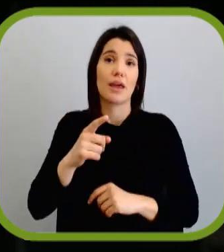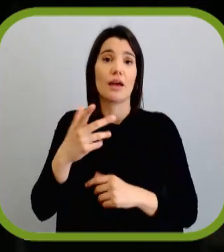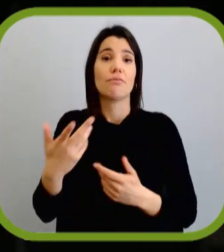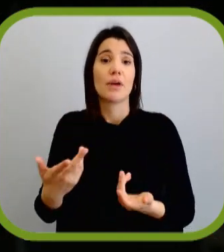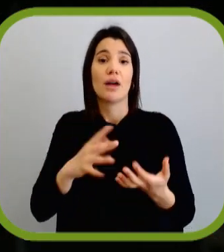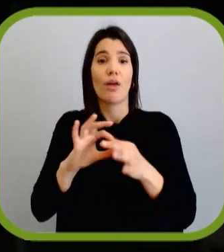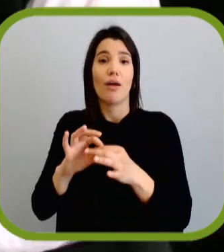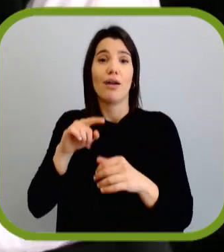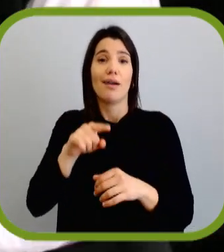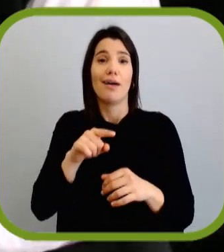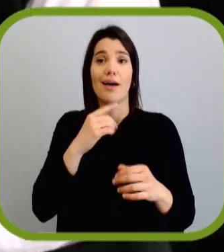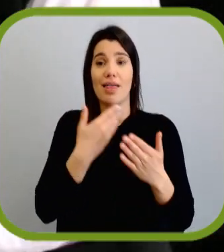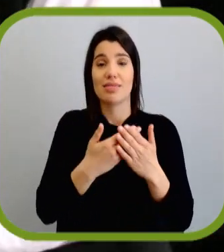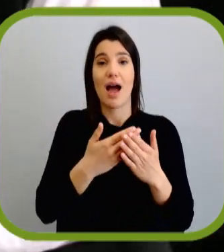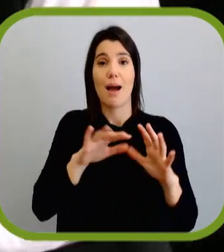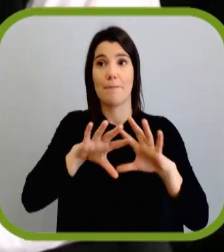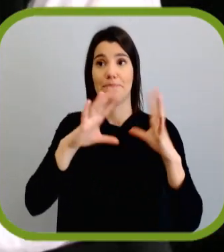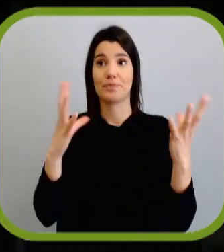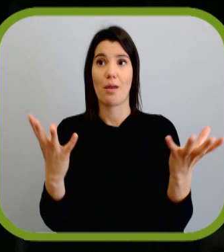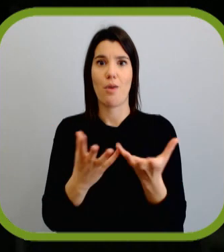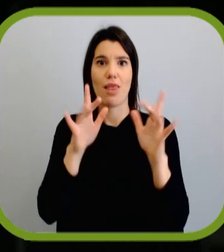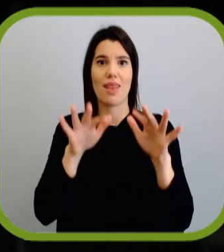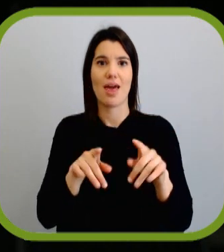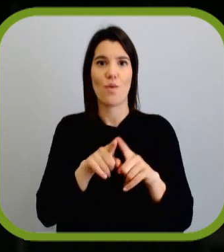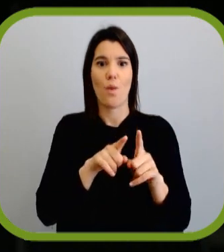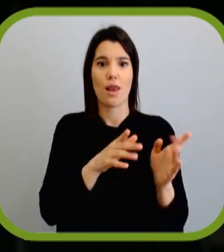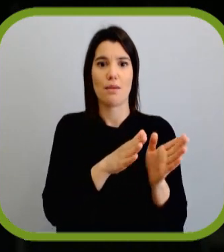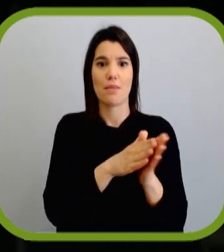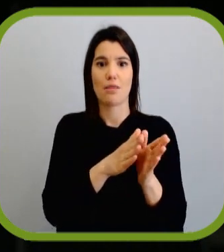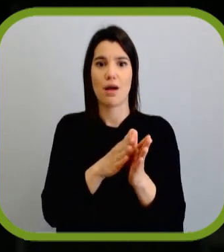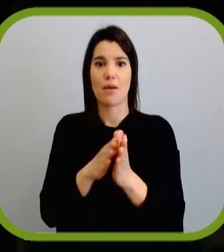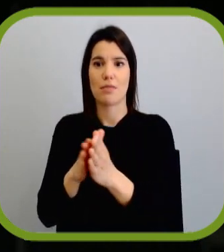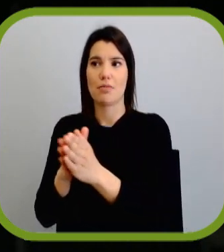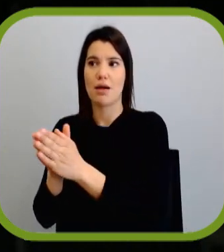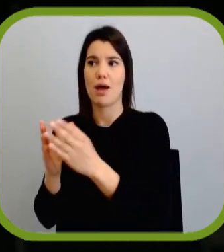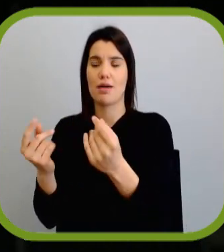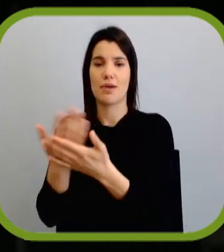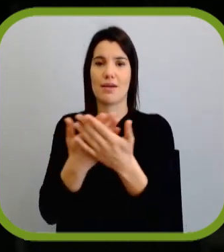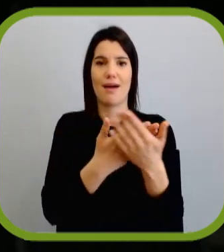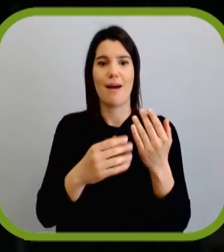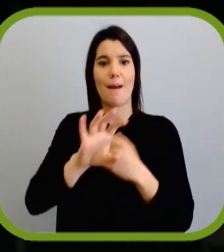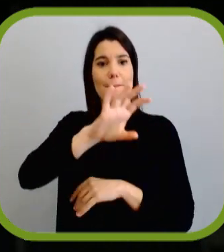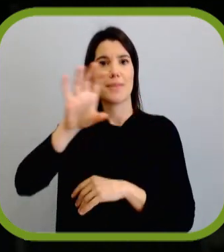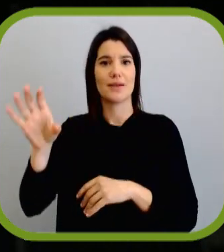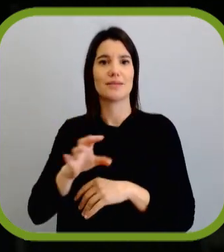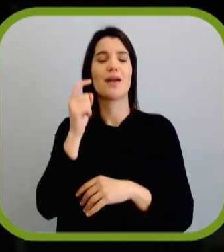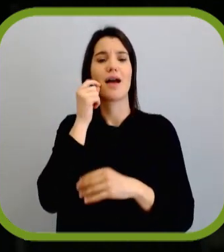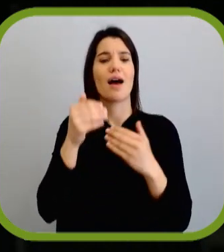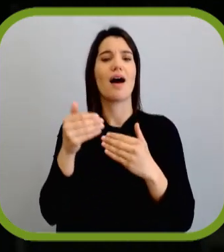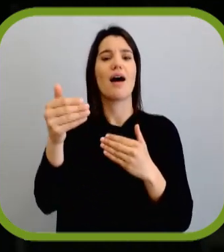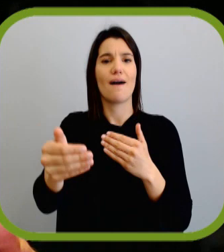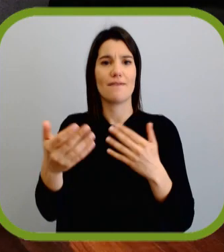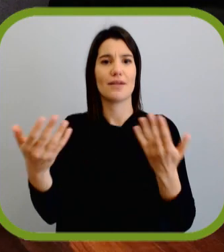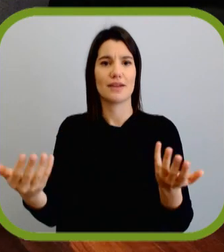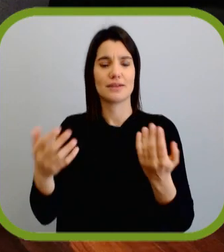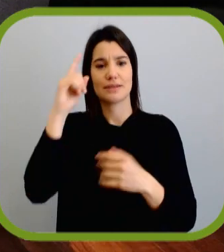é o princípio da bola de neve, aquele de que em muitos mercados, em muitos países, quem vem à